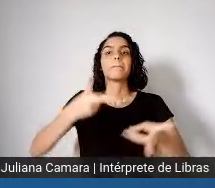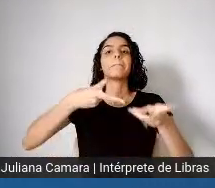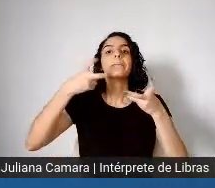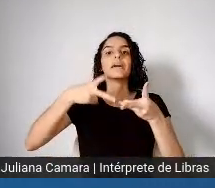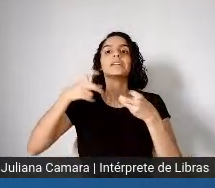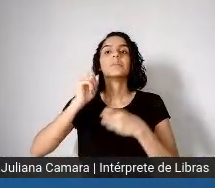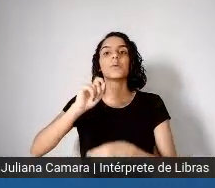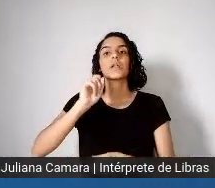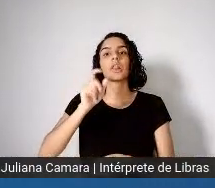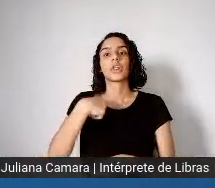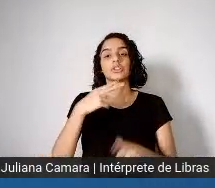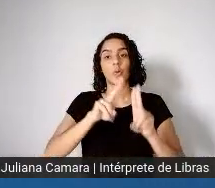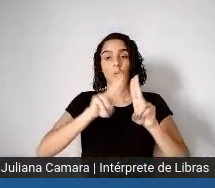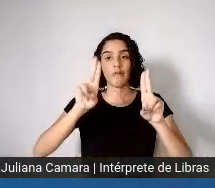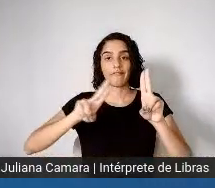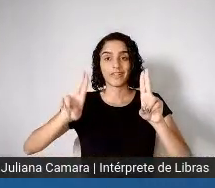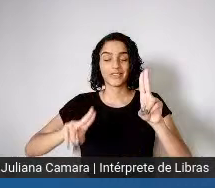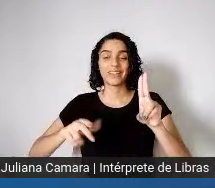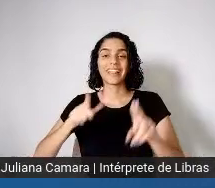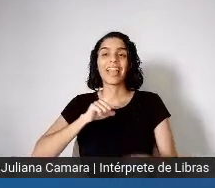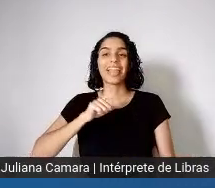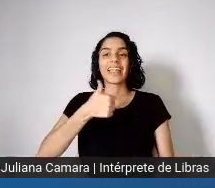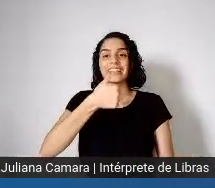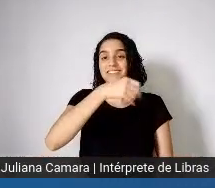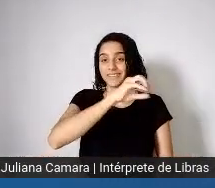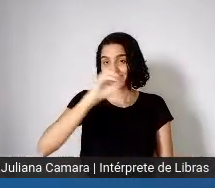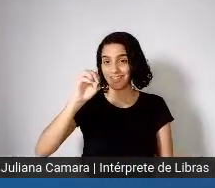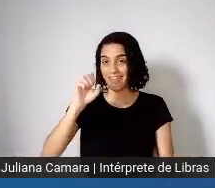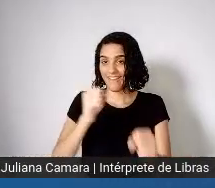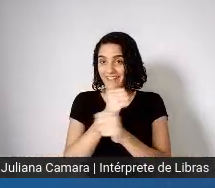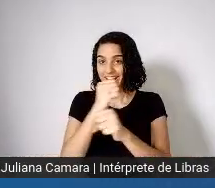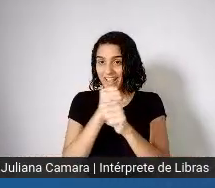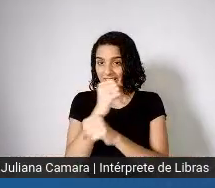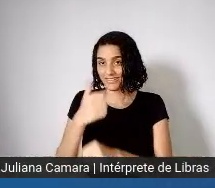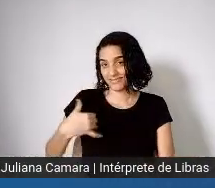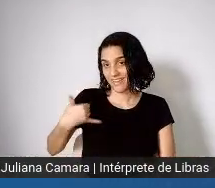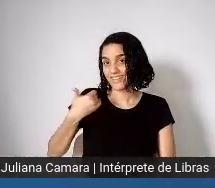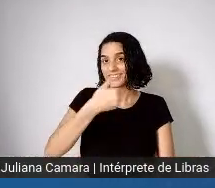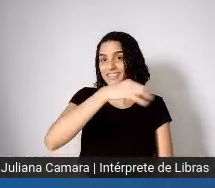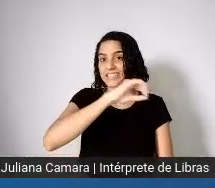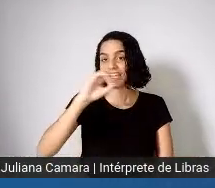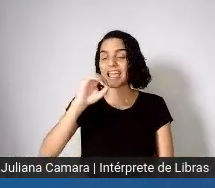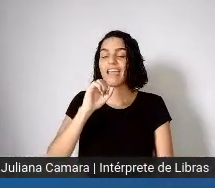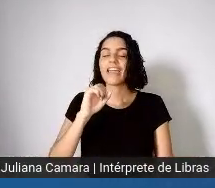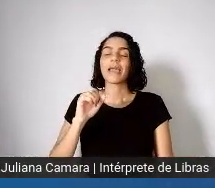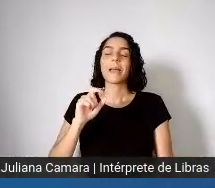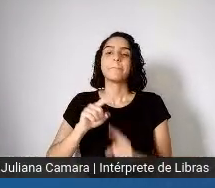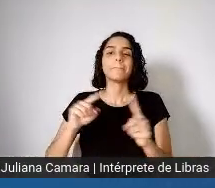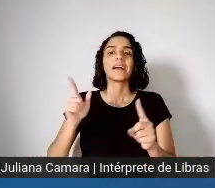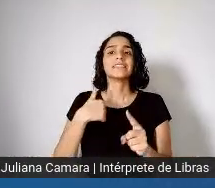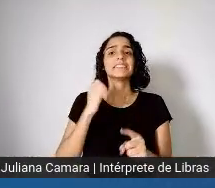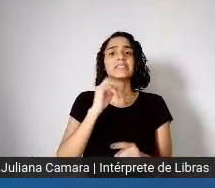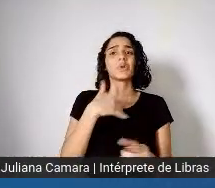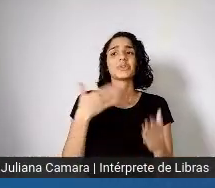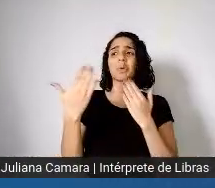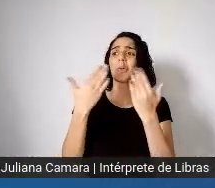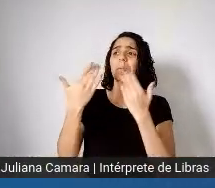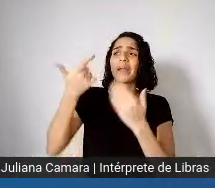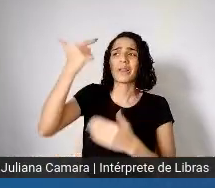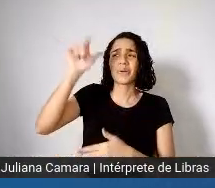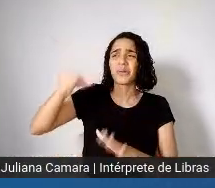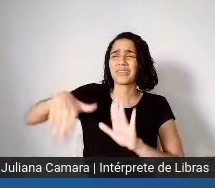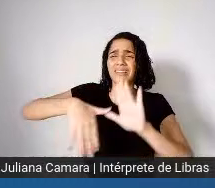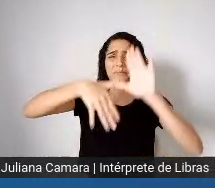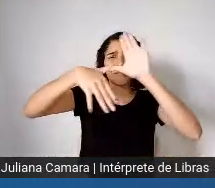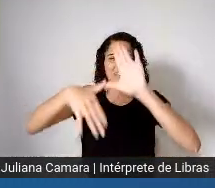que só tem 100 anos, enquanto outras da própria América Latina tem 300, 200 e tantos anos,